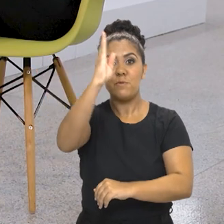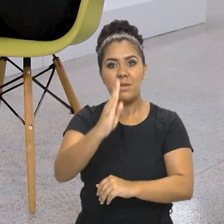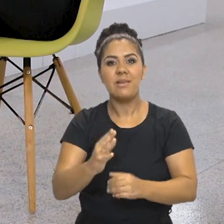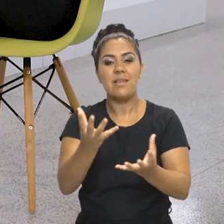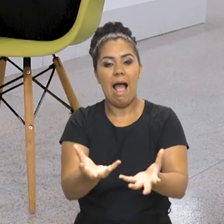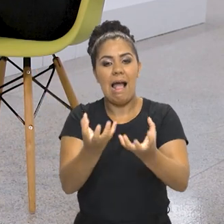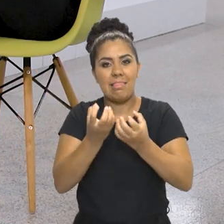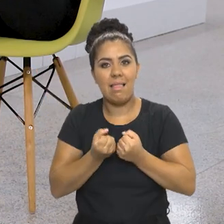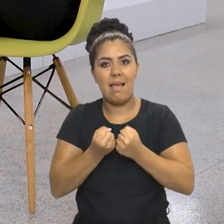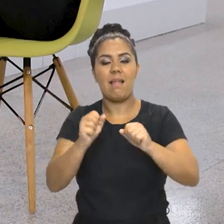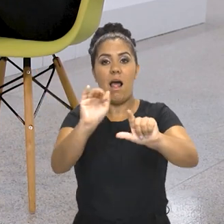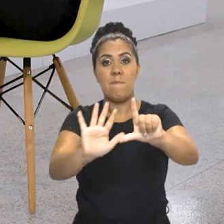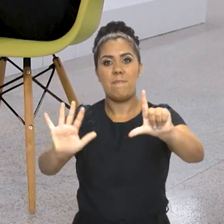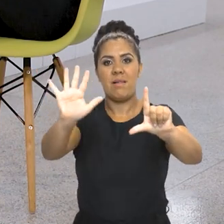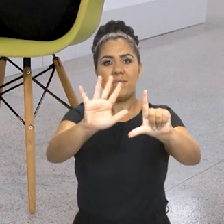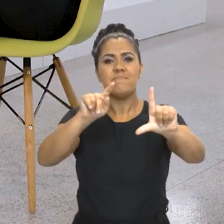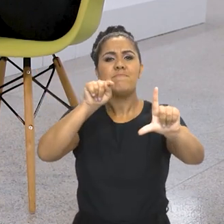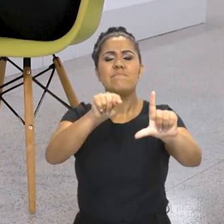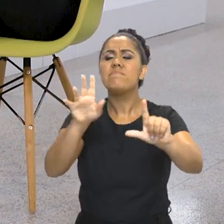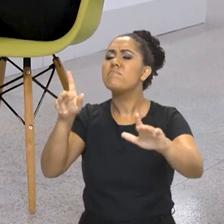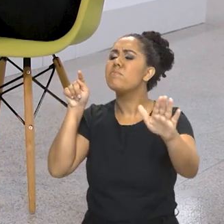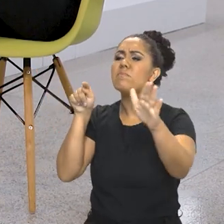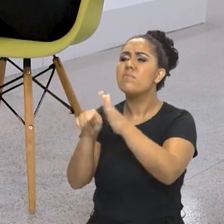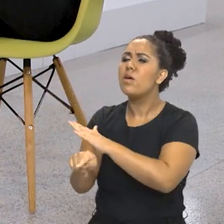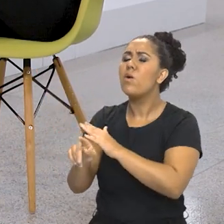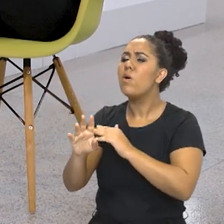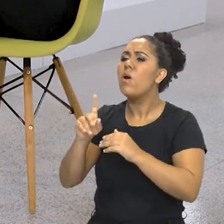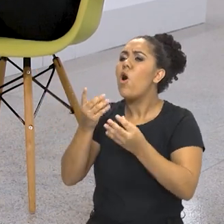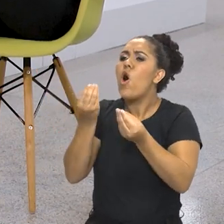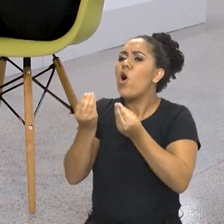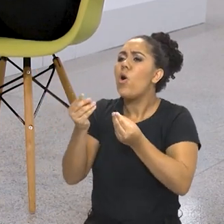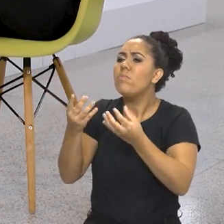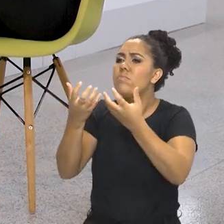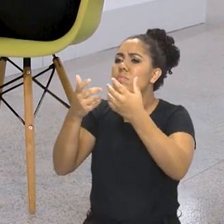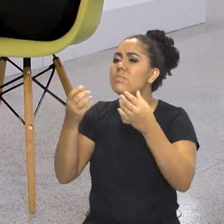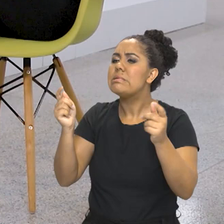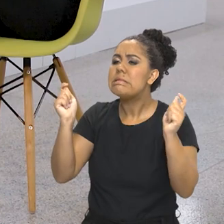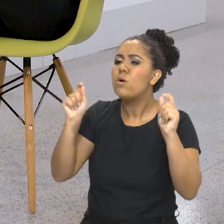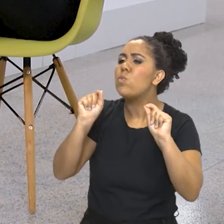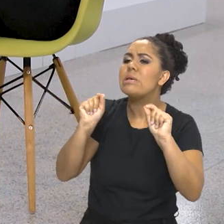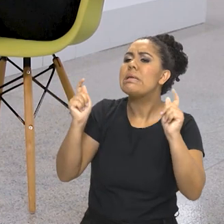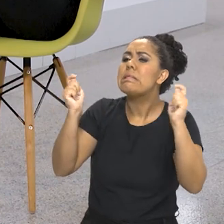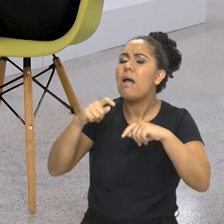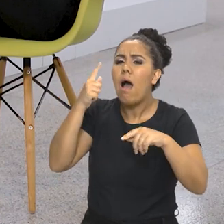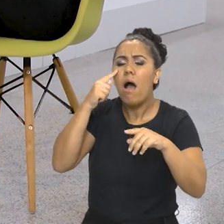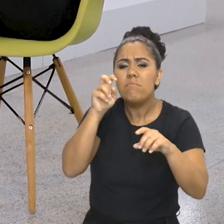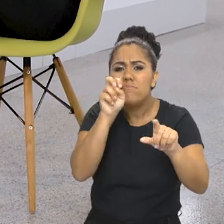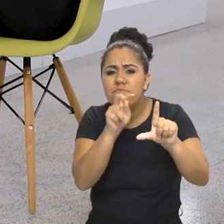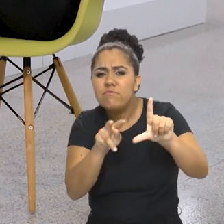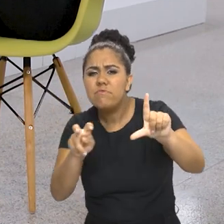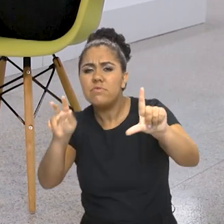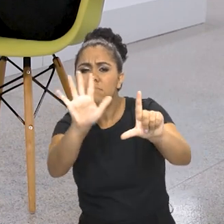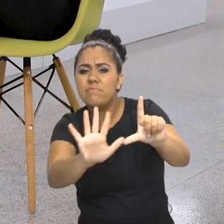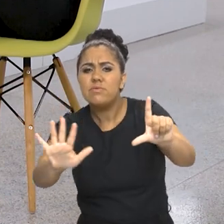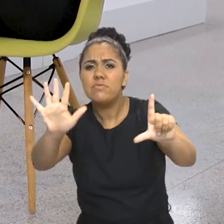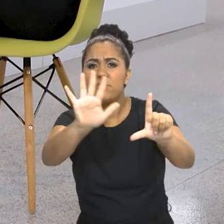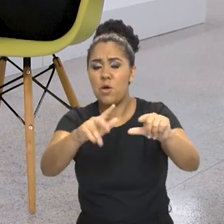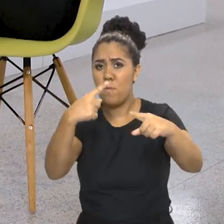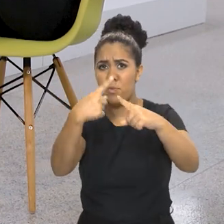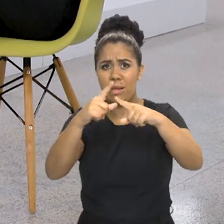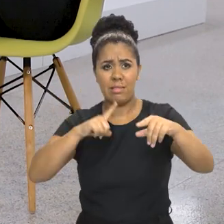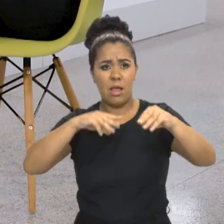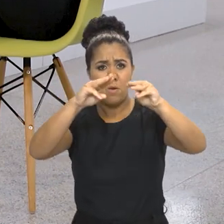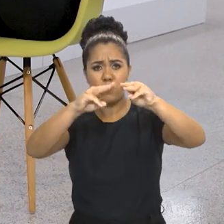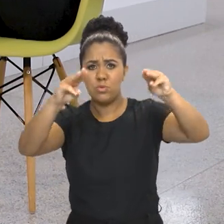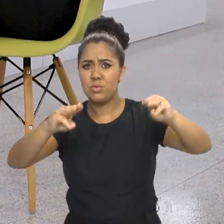plataforma. E dentro dessa plataforma, que tipo de conteúdo que as pessoas podem encontrar? Todos os museus, porque são museus diferentes,